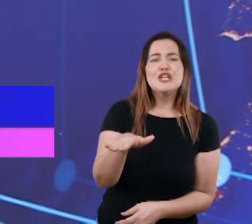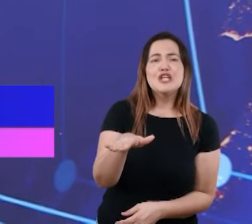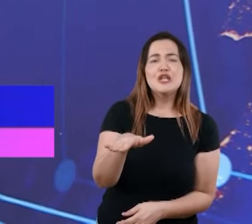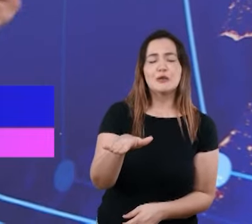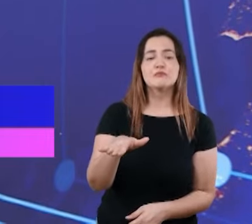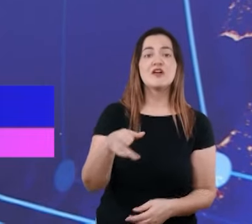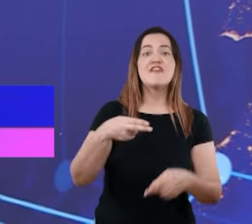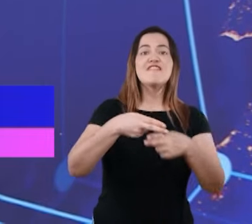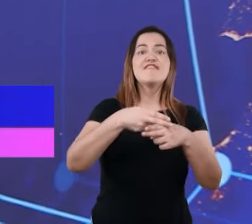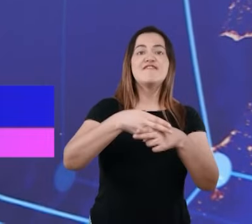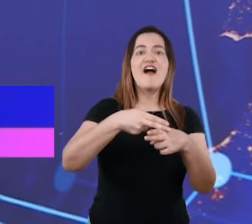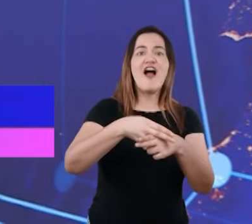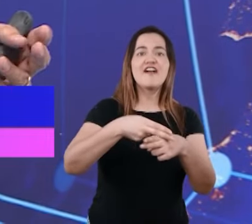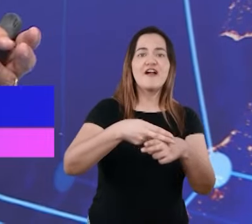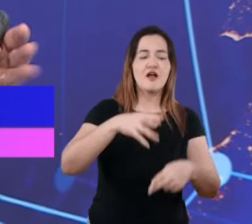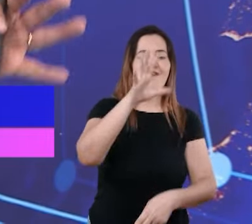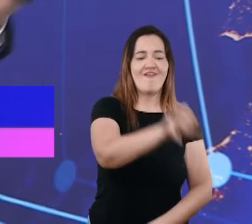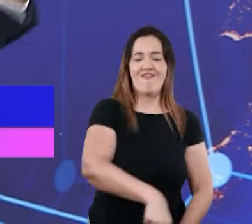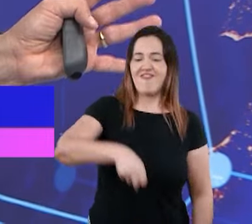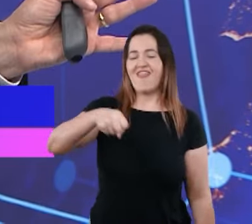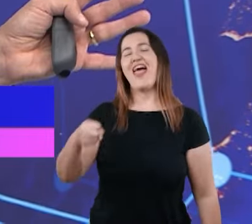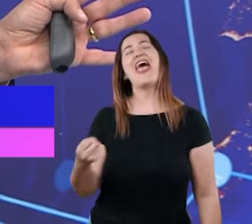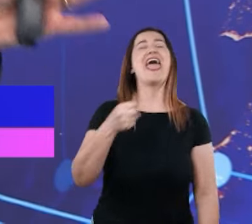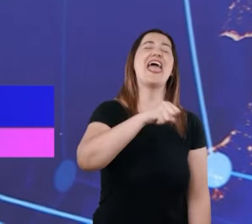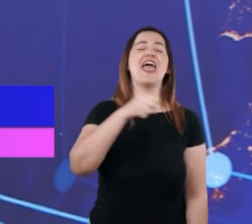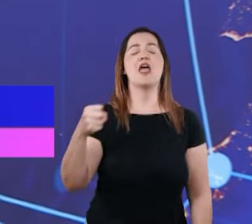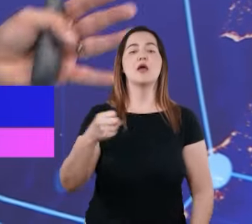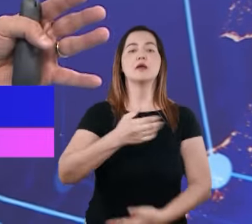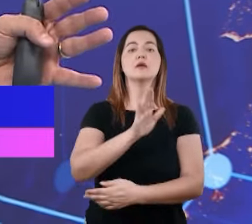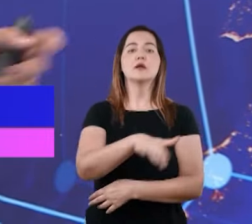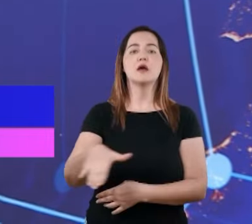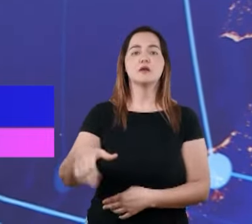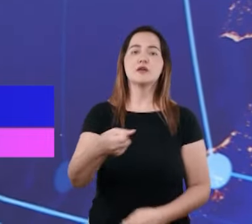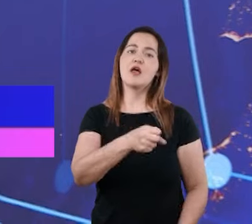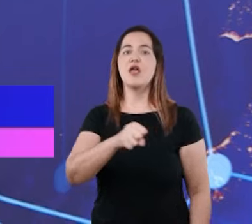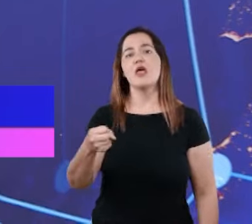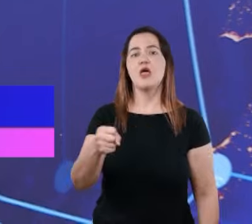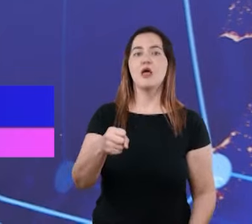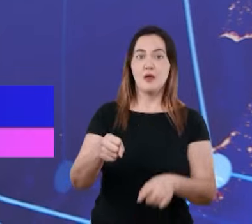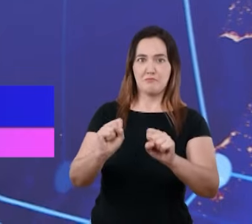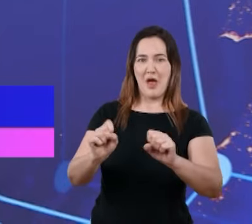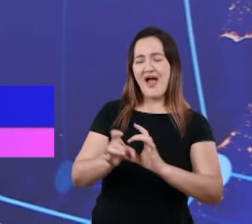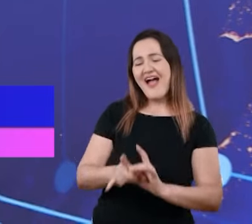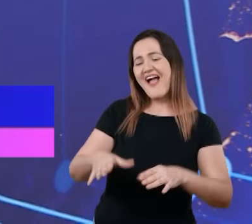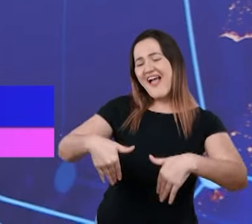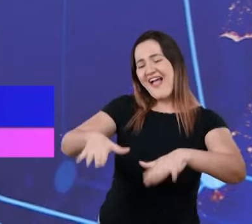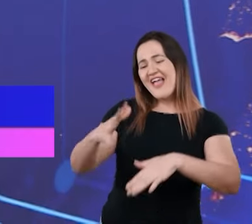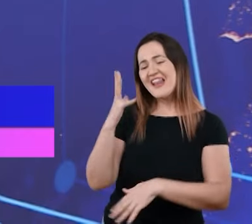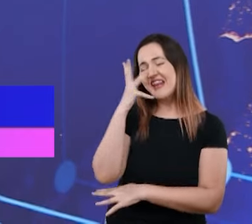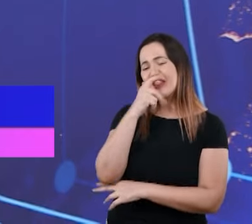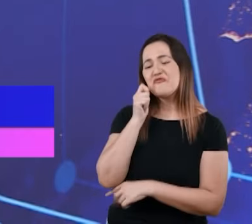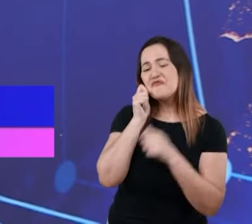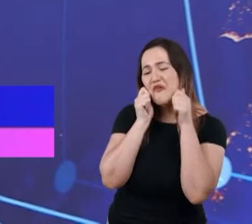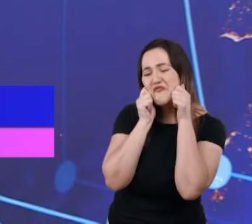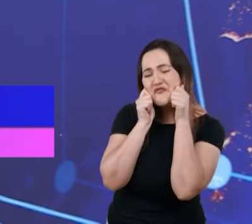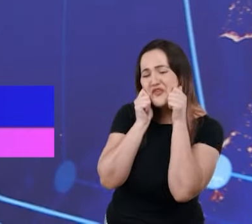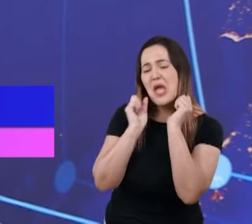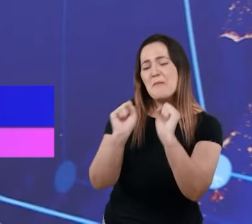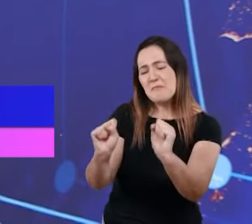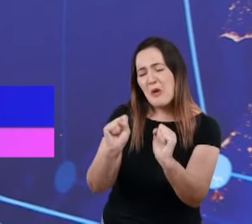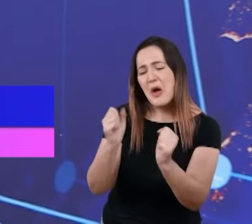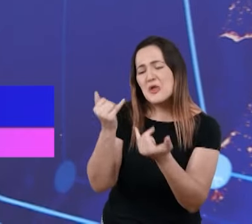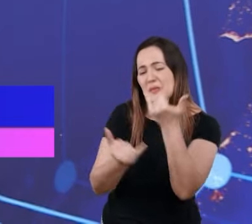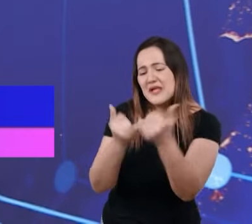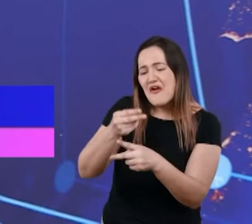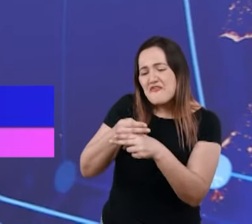pontiaguda, afiada. O você vai dizer? Não mexe nisso! Solta essa faca! Porque você que já viveu um pouco mais,